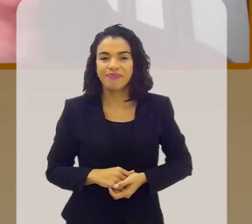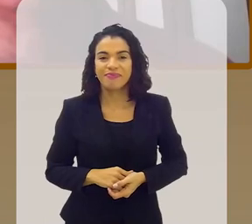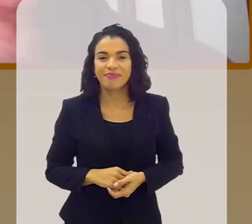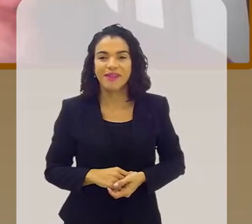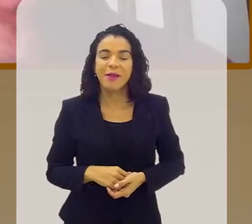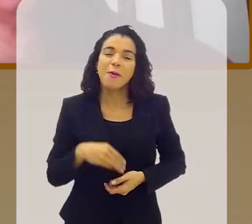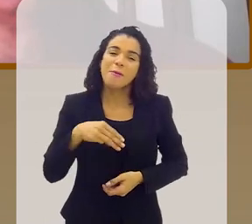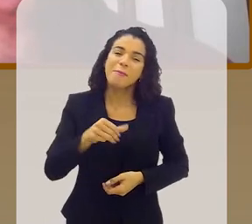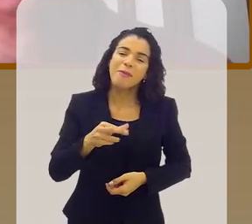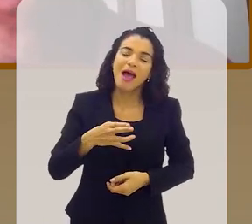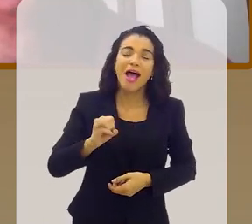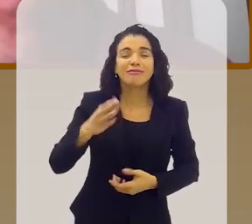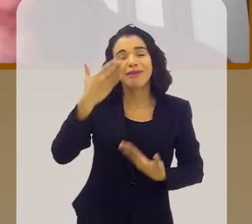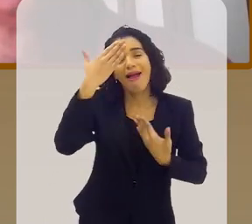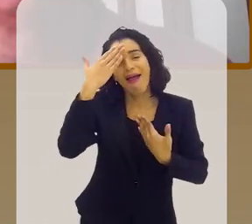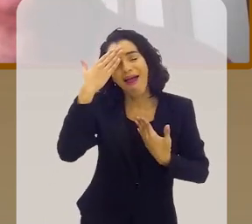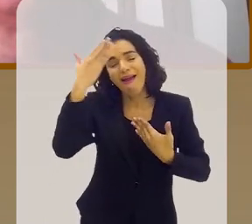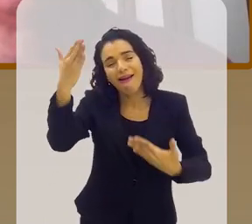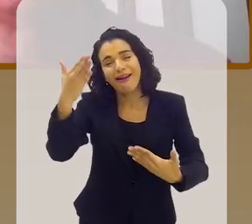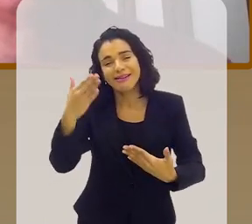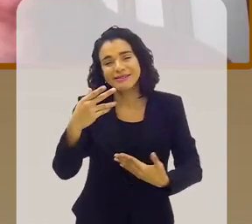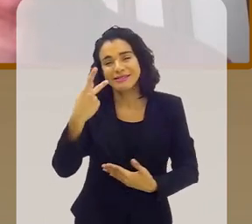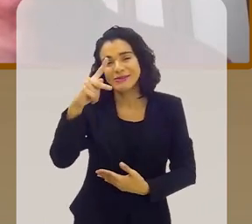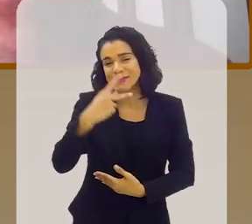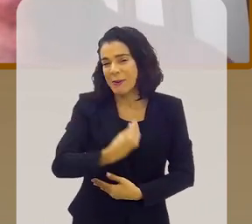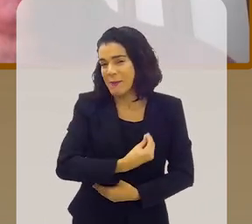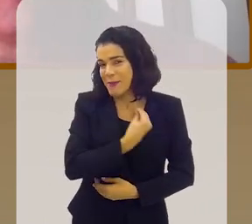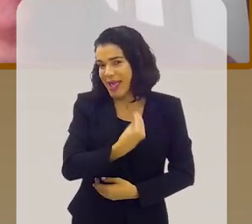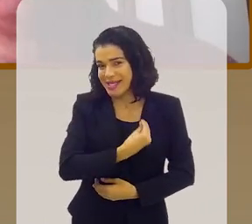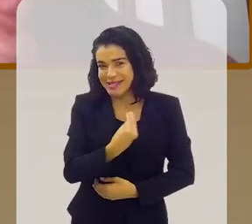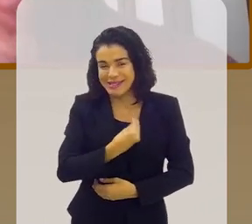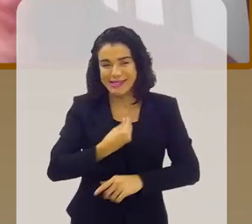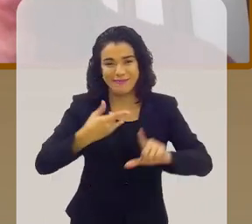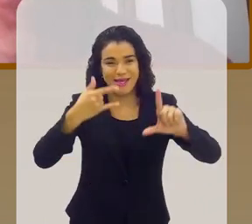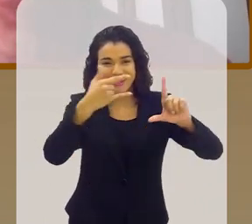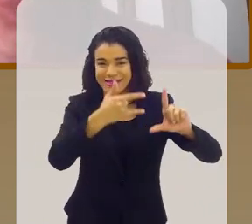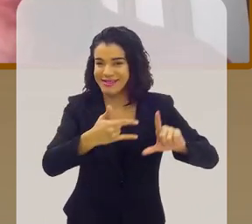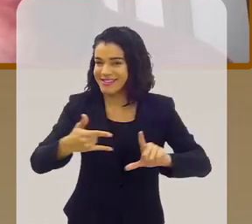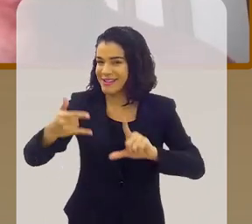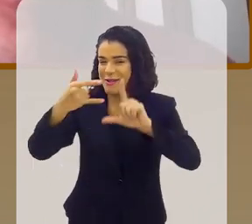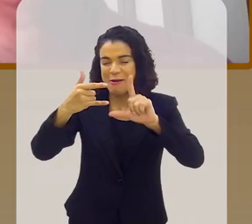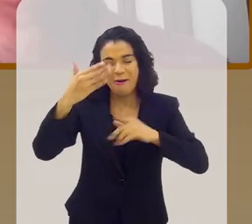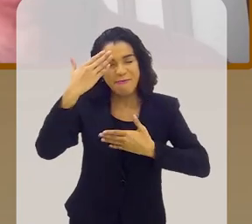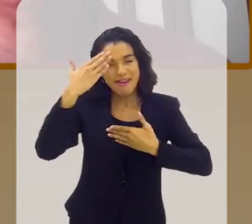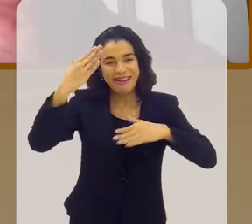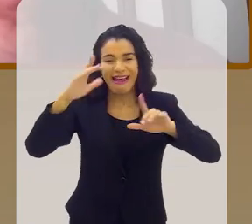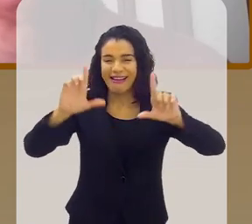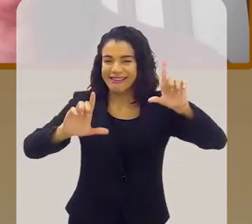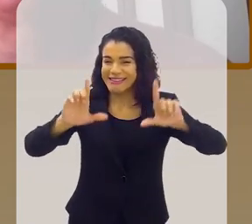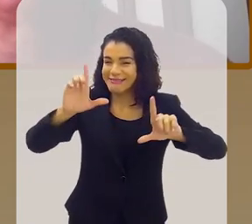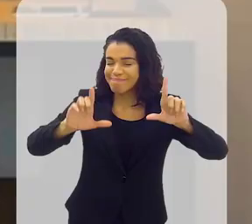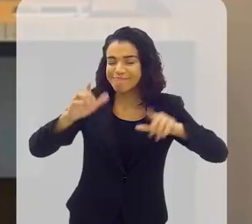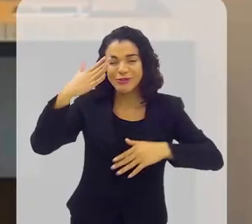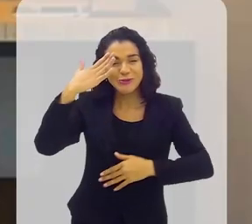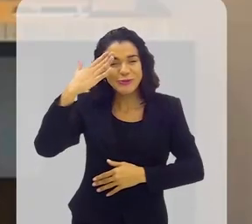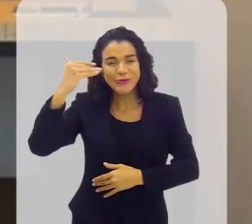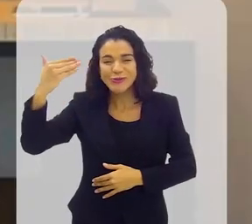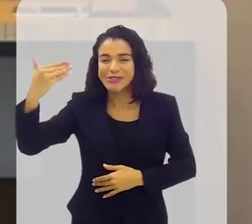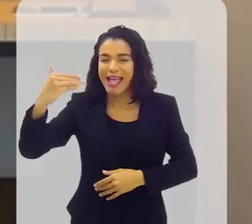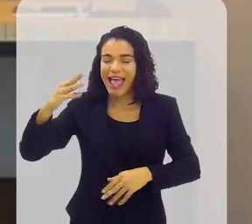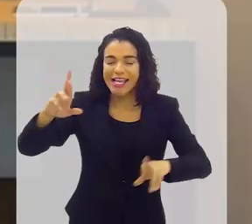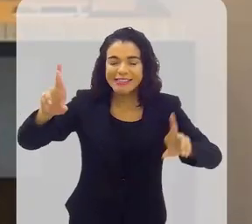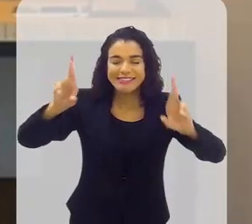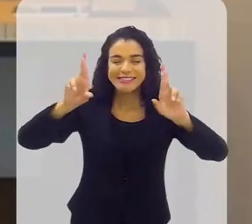marca, né? Marcos, queria agradecer muito a sua participação no nosso programa, muito obrigada, sucesso,